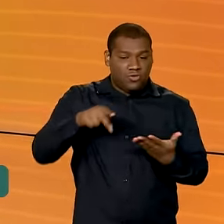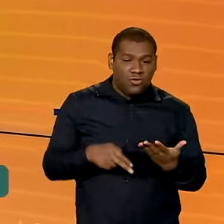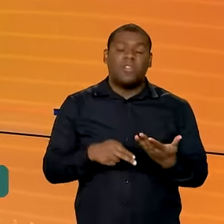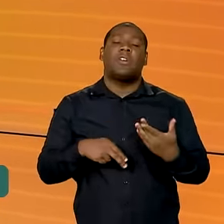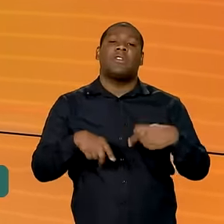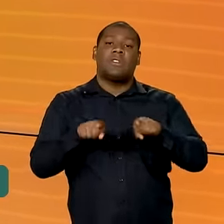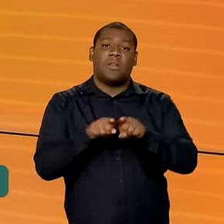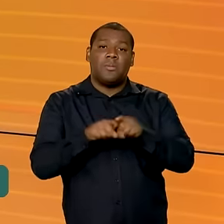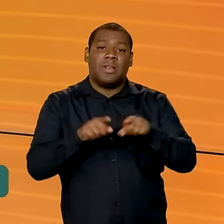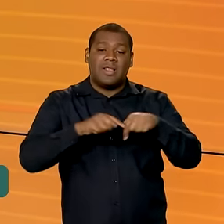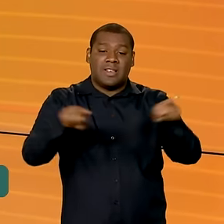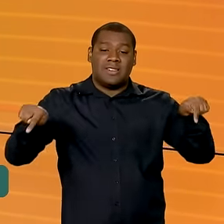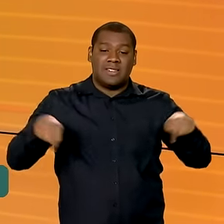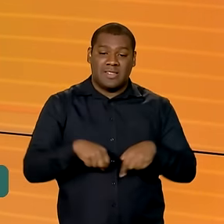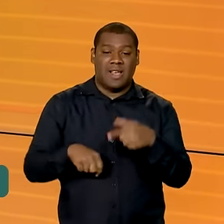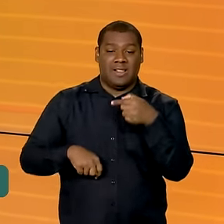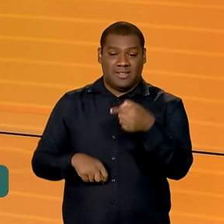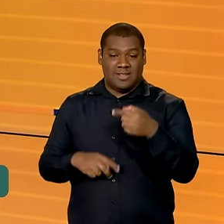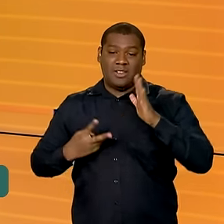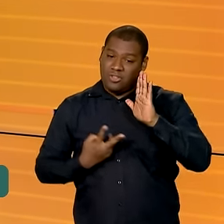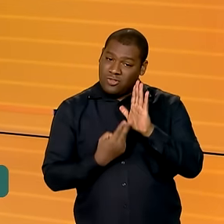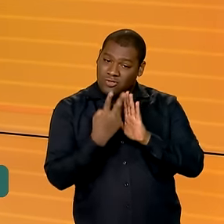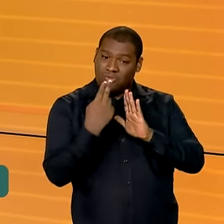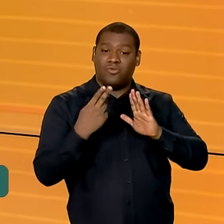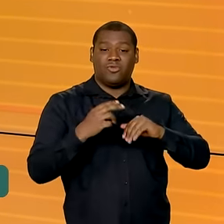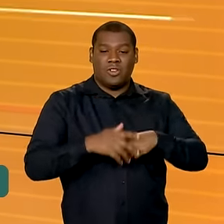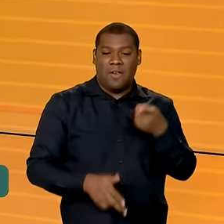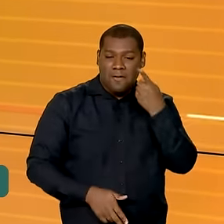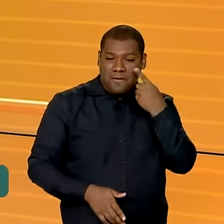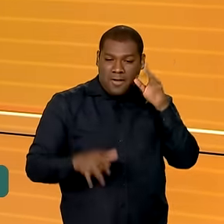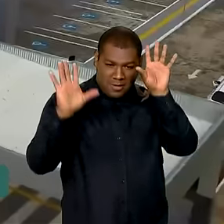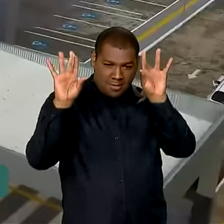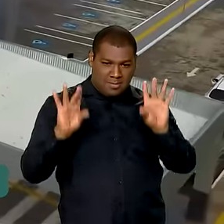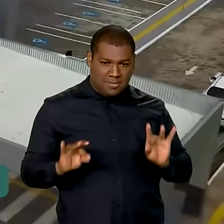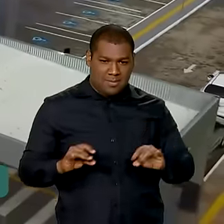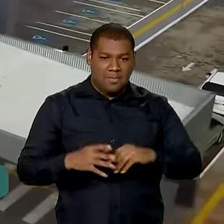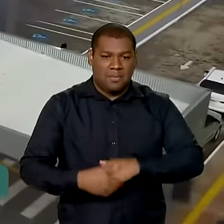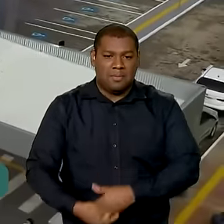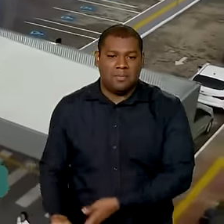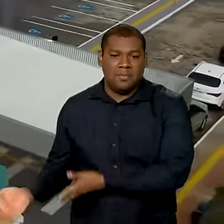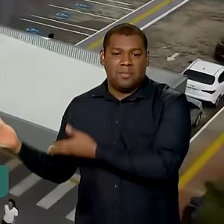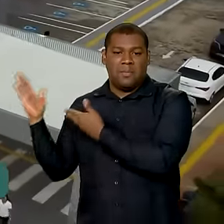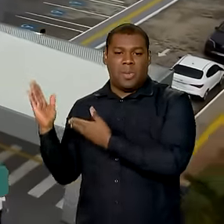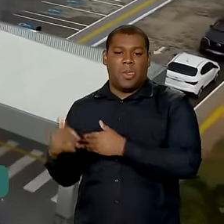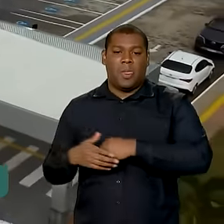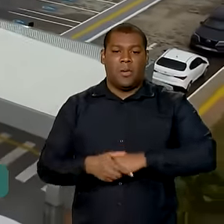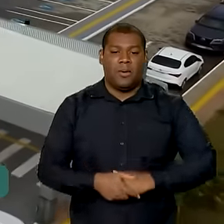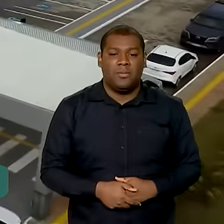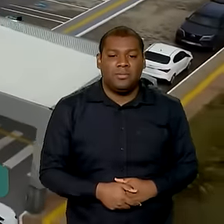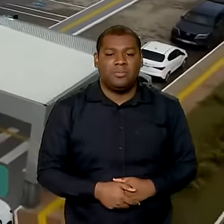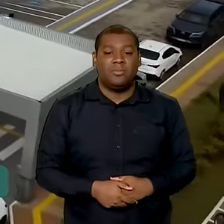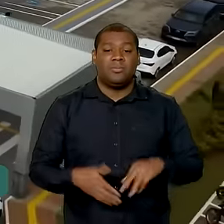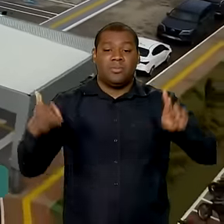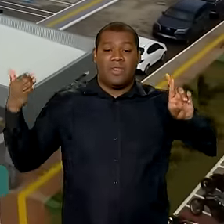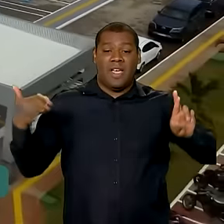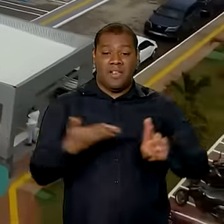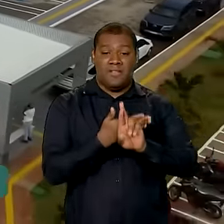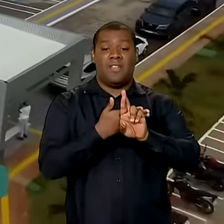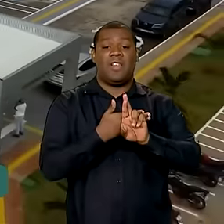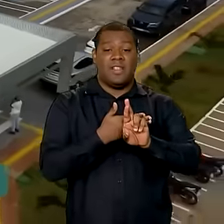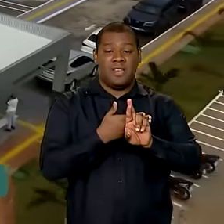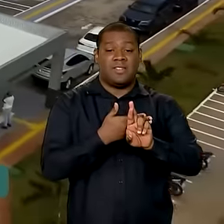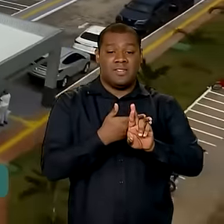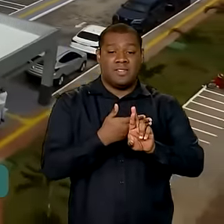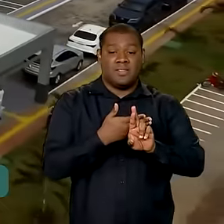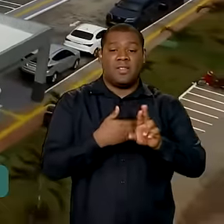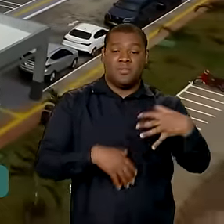com 7 salas de cirurgia de última geração. Veja os detalhes. Projetado para ser referência na região do extremo